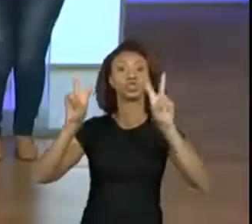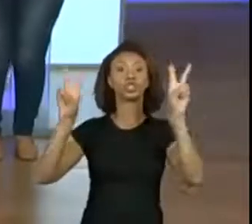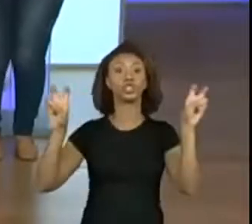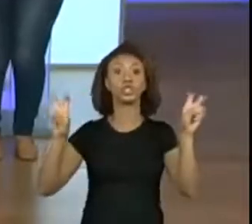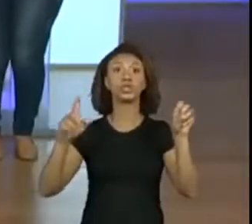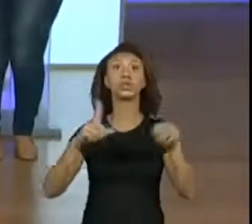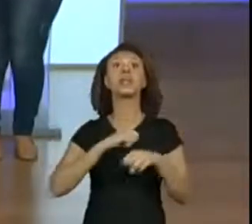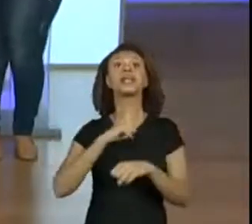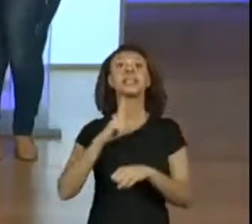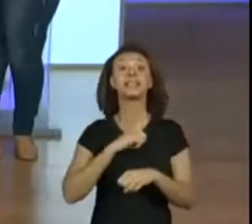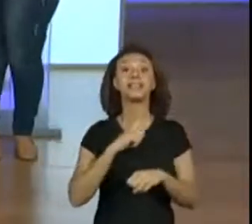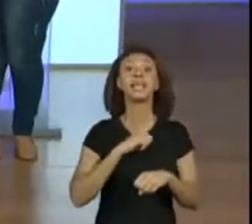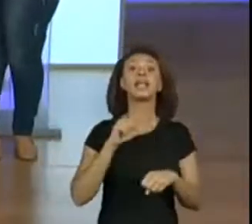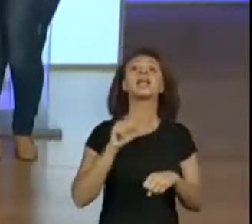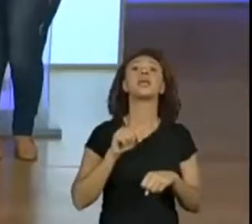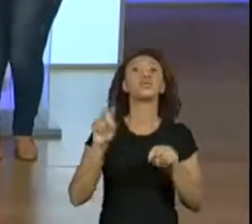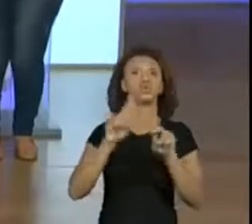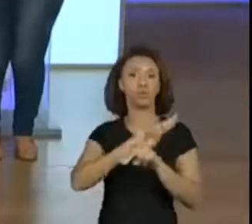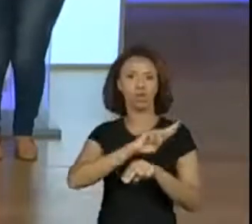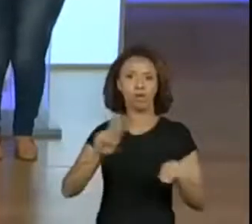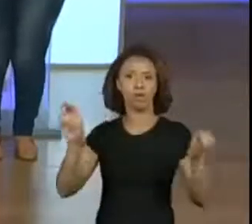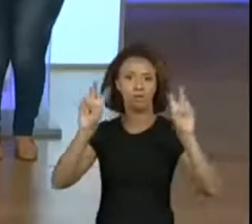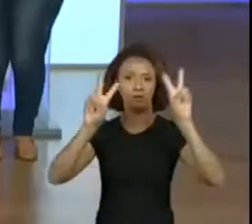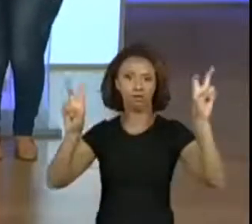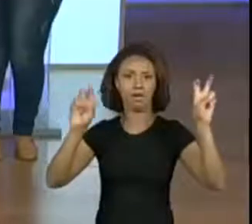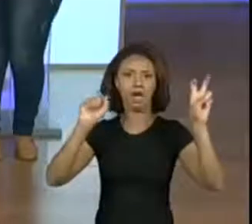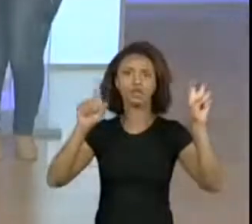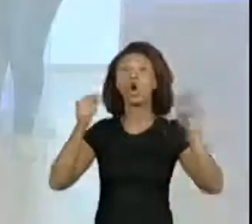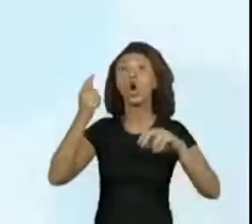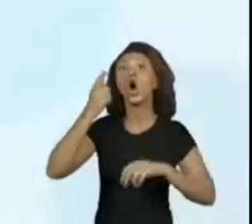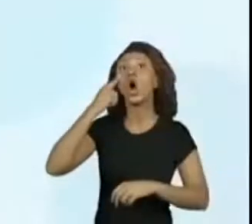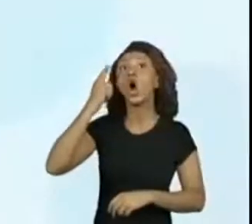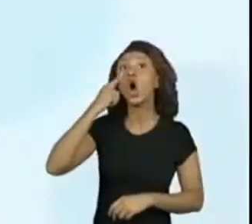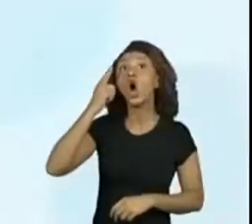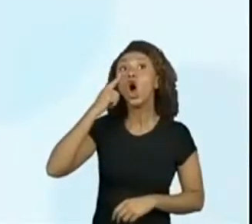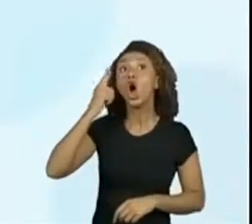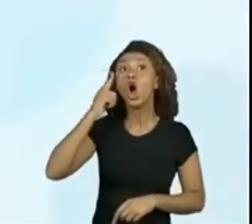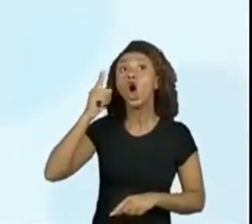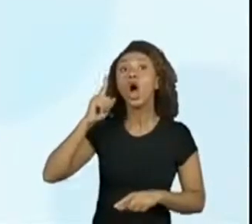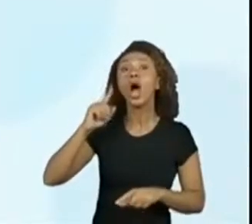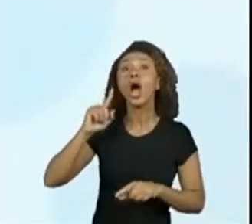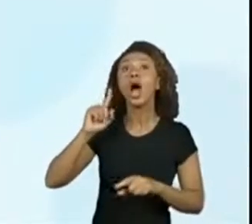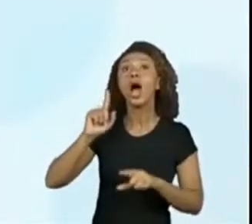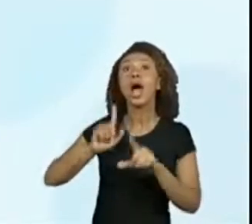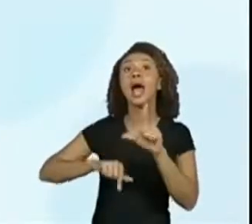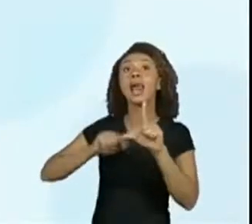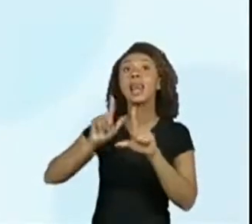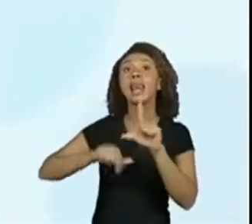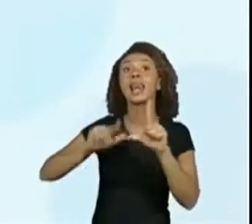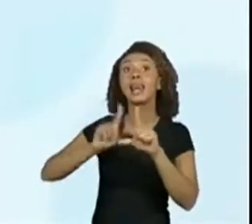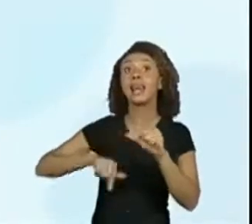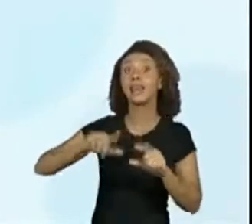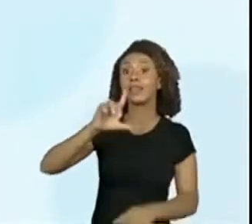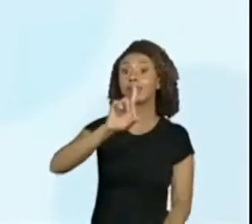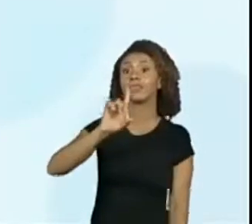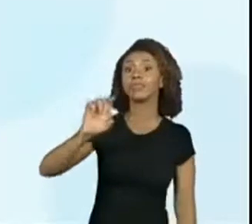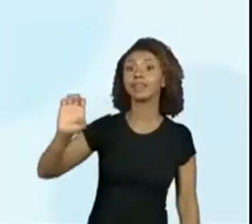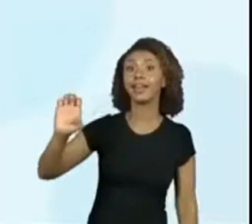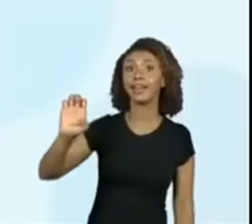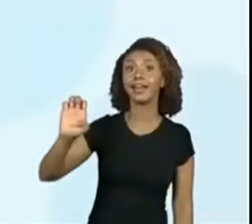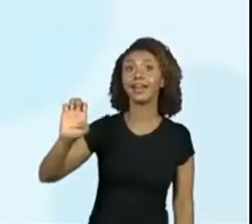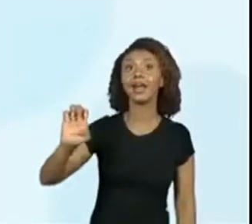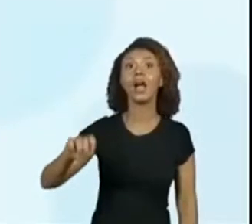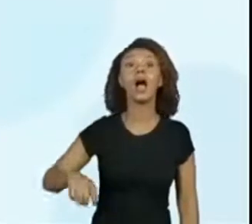brincadeiras com uso de objetos. Olha o D aqui. Ah, olha como é importante olhar o título. Olha,